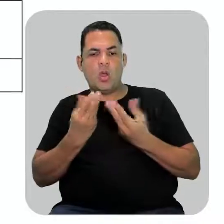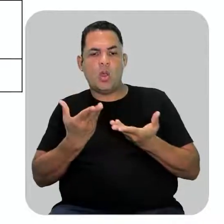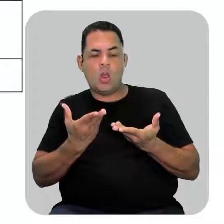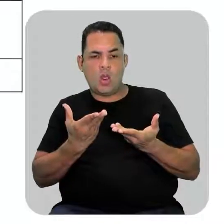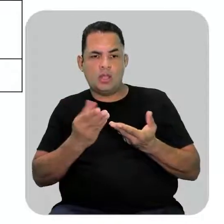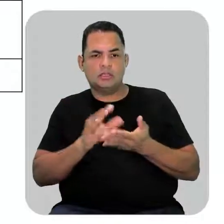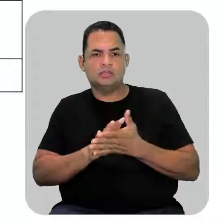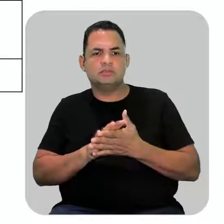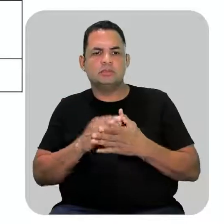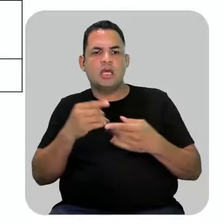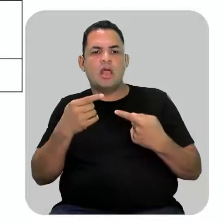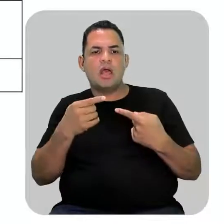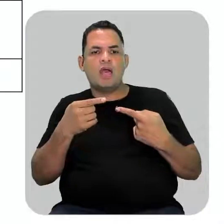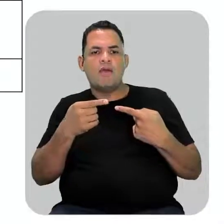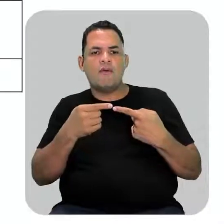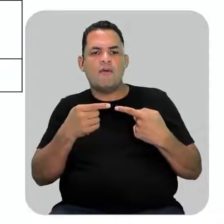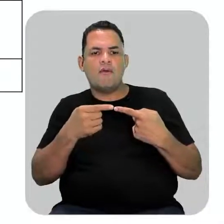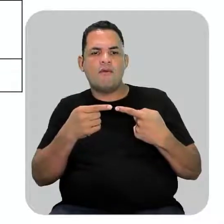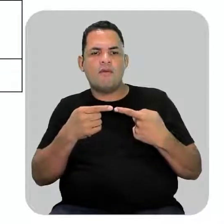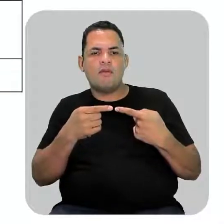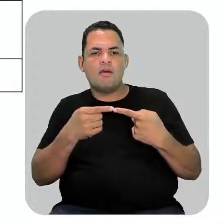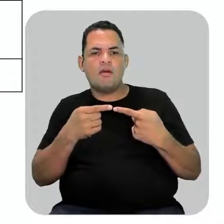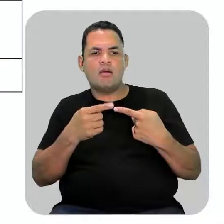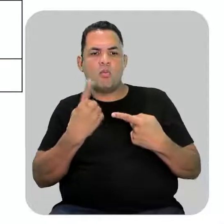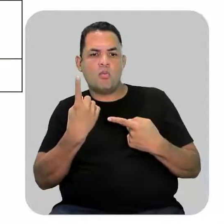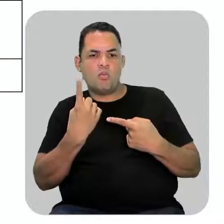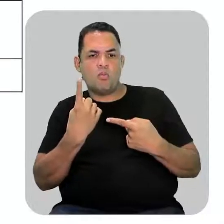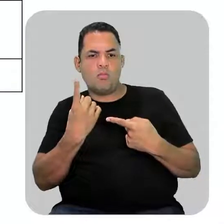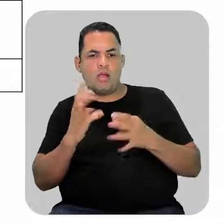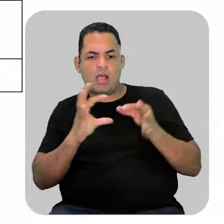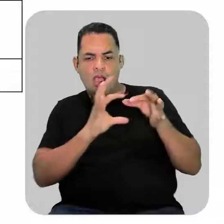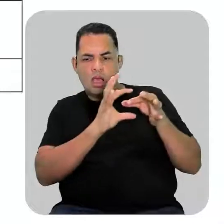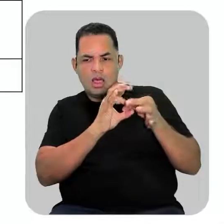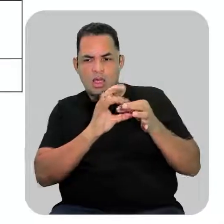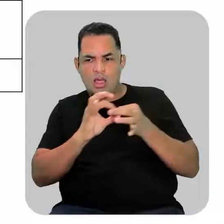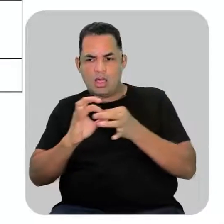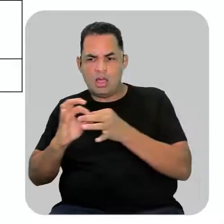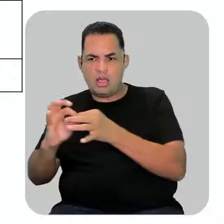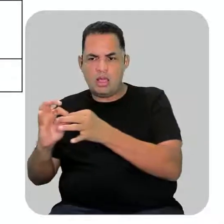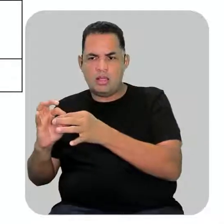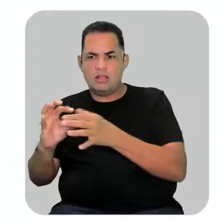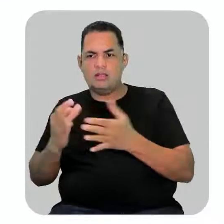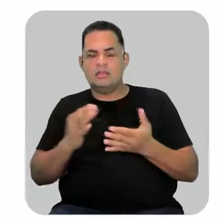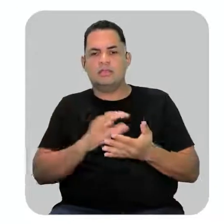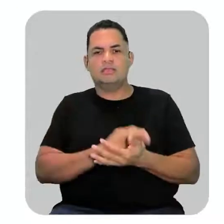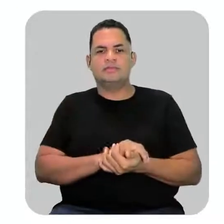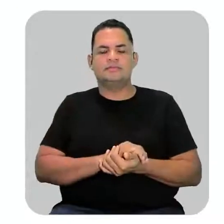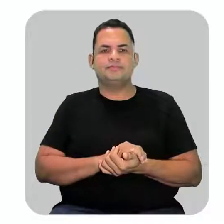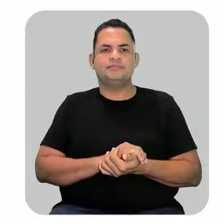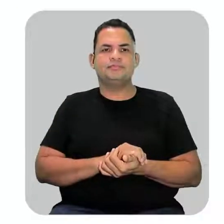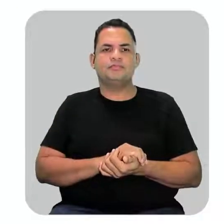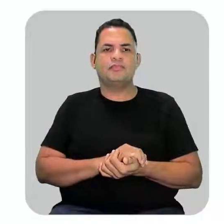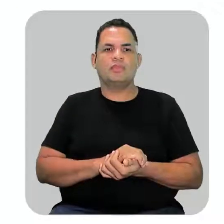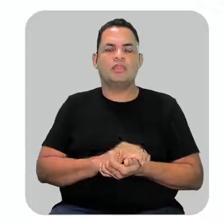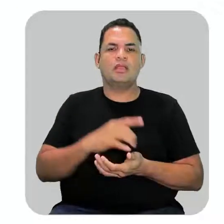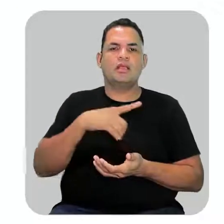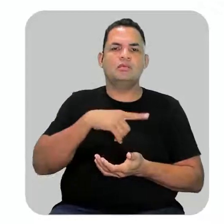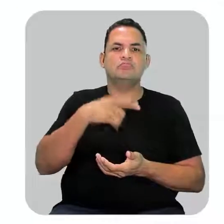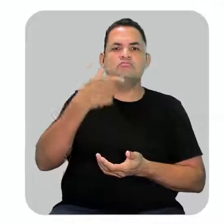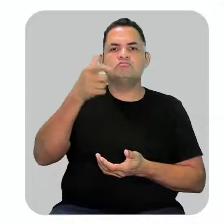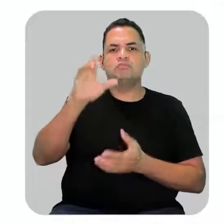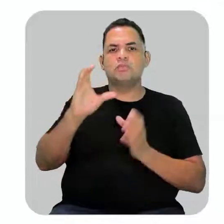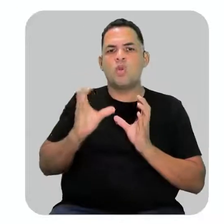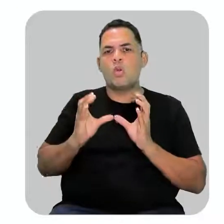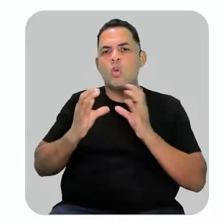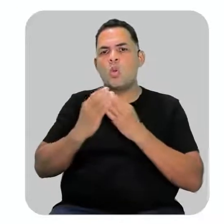Então, eles vão ligar-se só uma vez à cadeia, tá? Monovalente. E aí, a gente tem outros